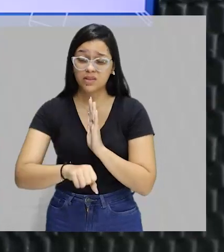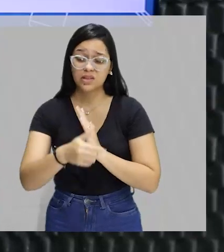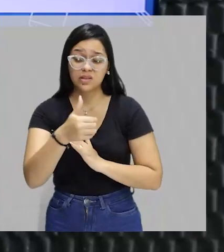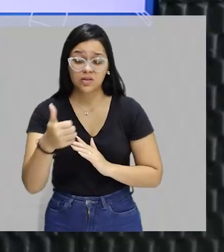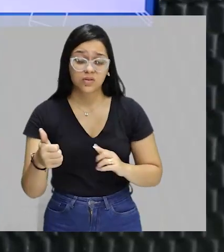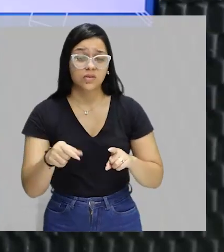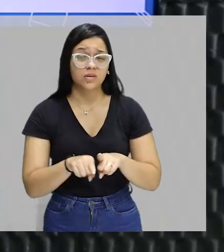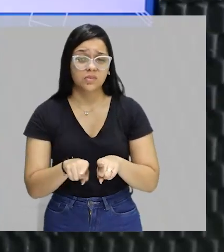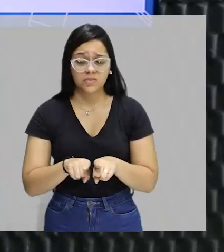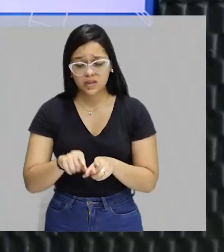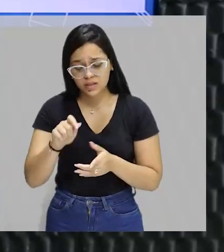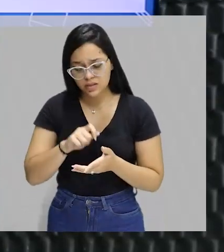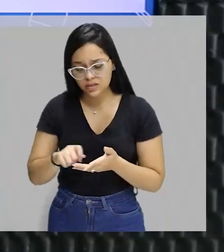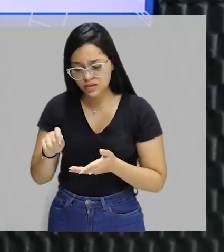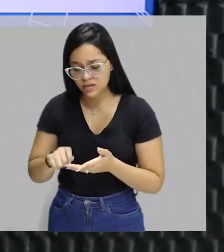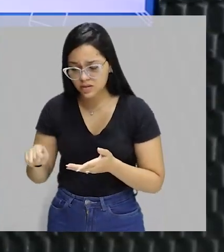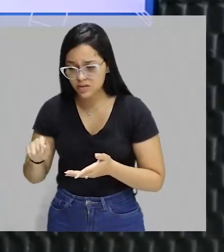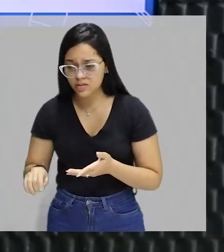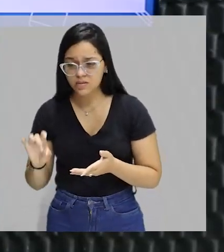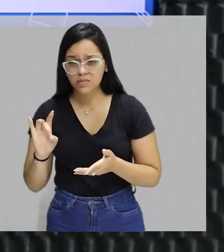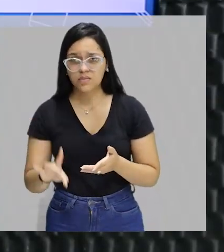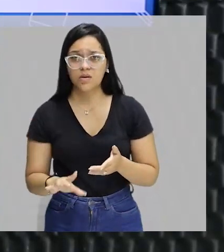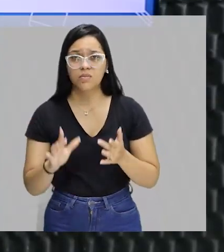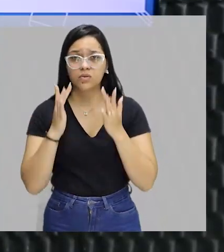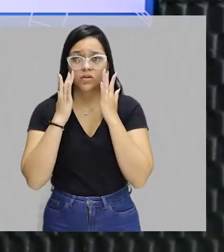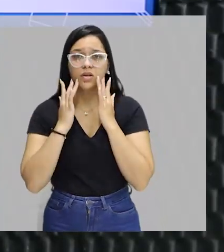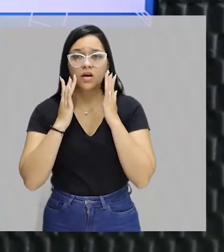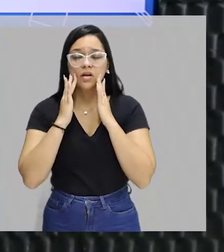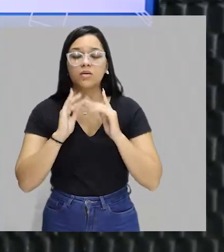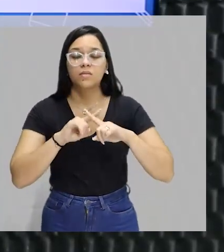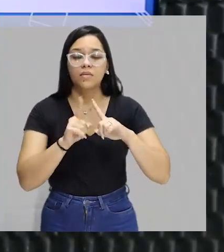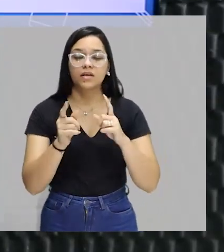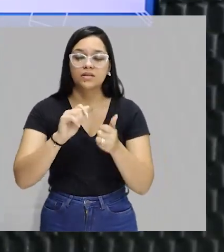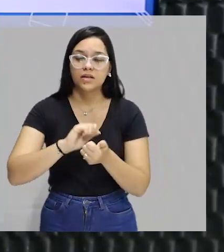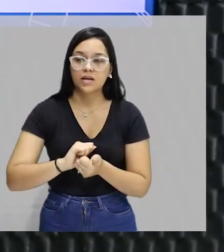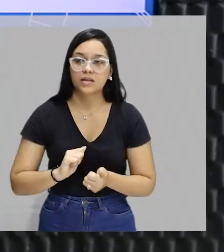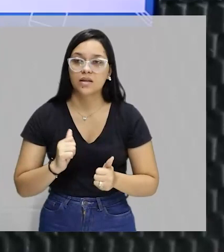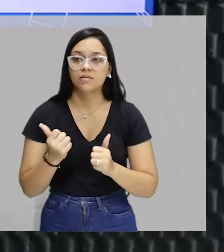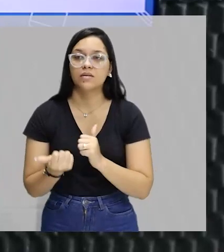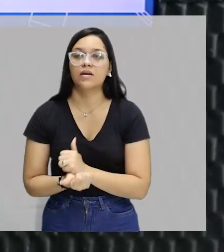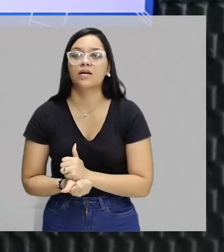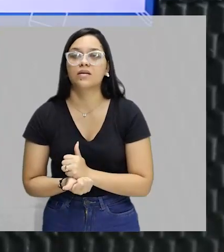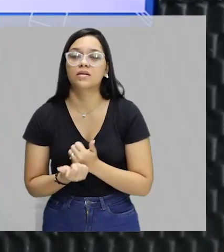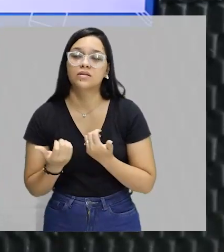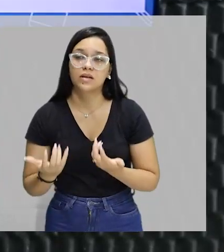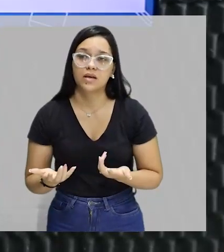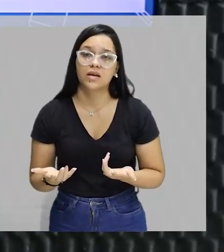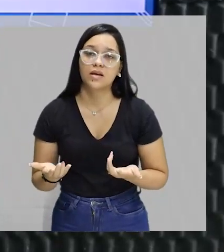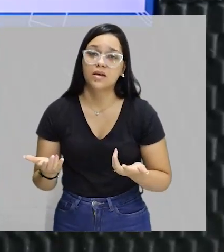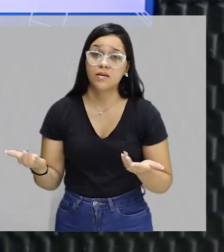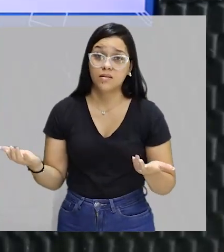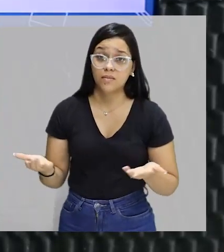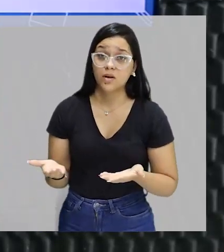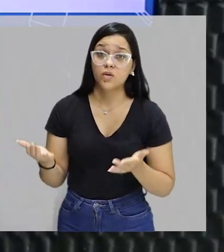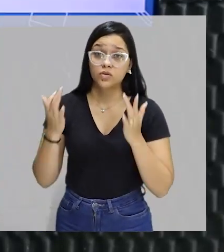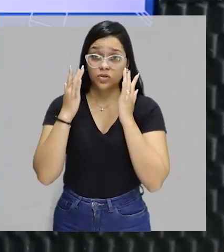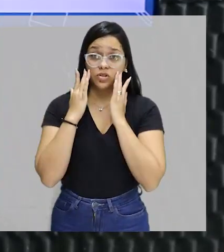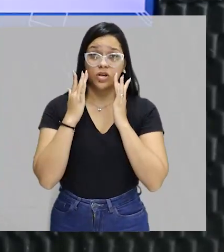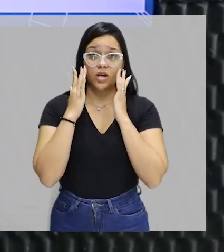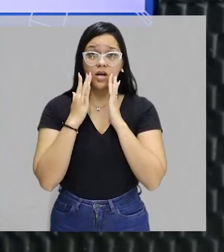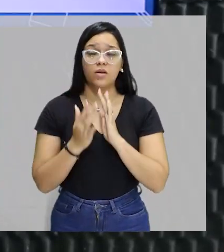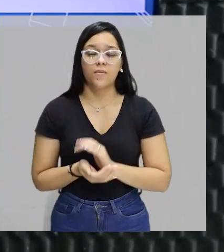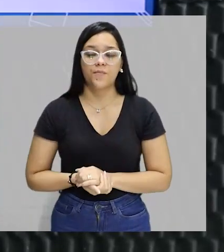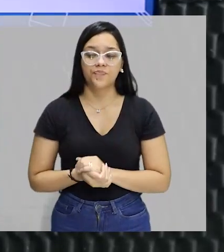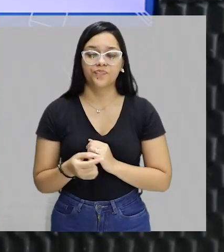que escrevem, mas não escrevem para o teatro, mas as obras são adaptadas para a linguagem cênica, a linguagem dramatúrgica.